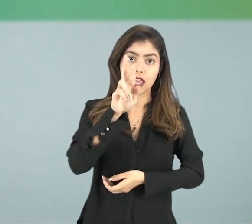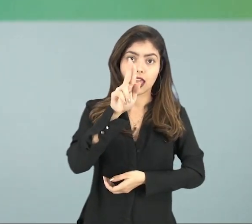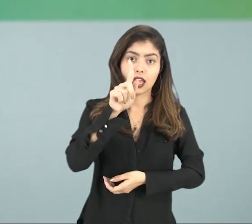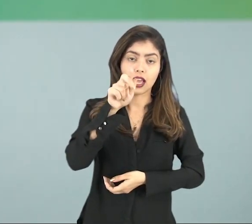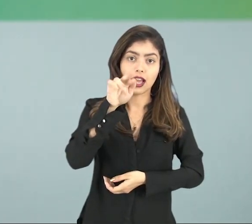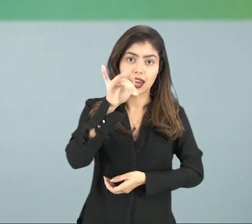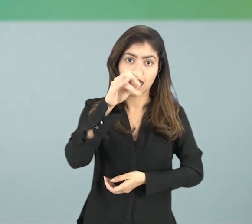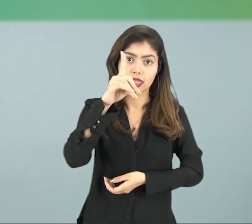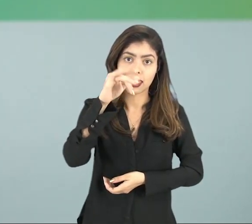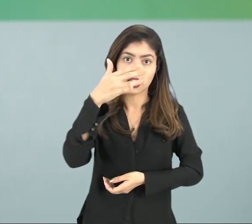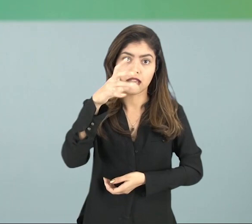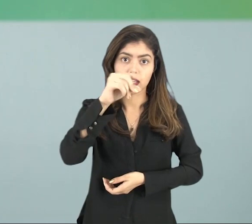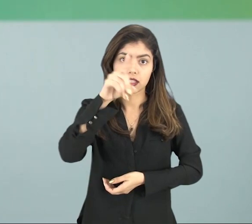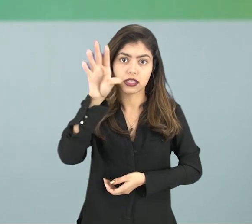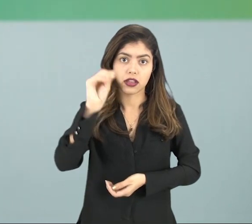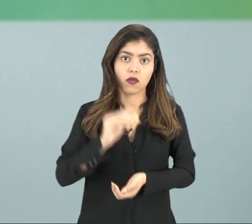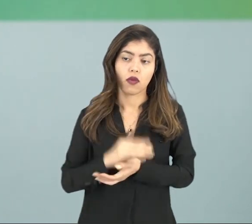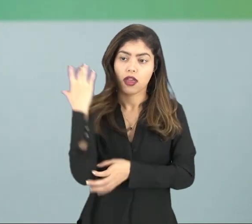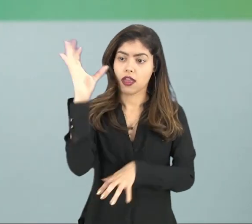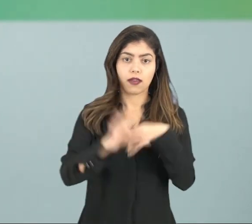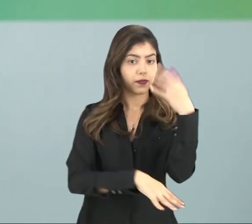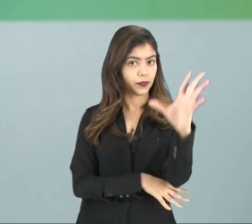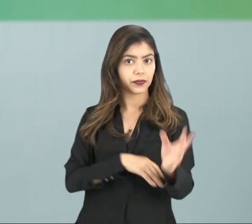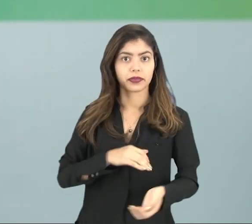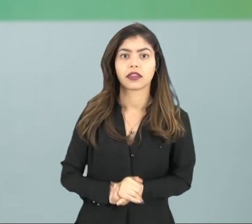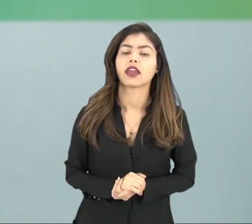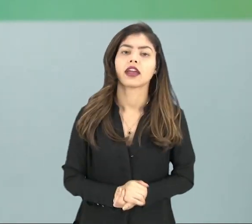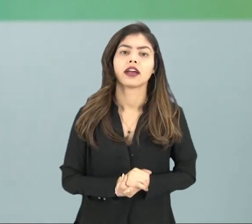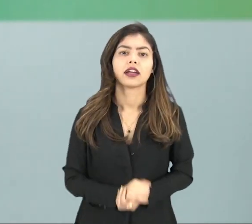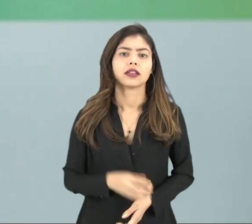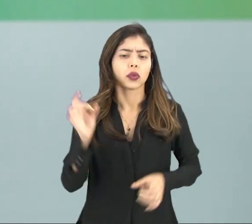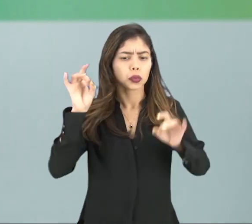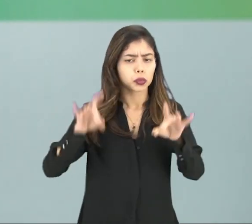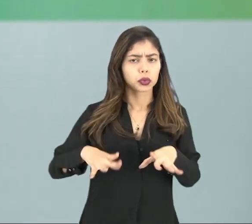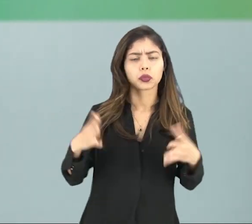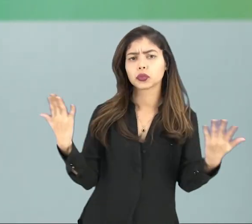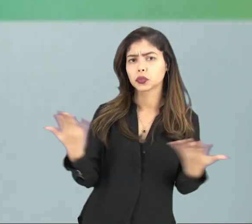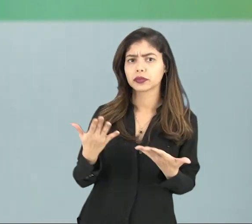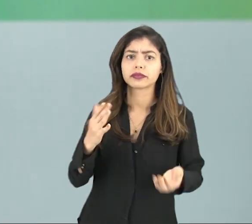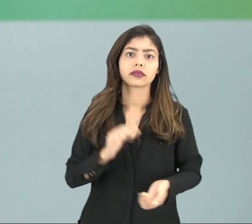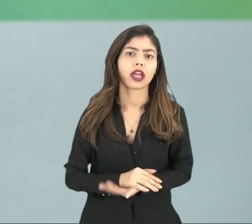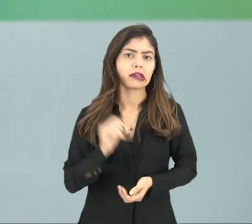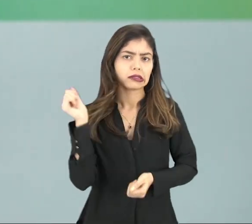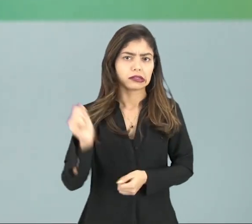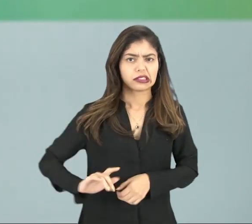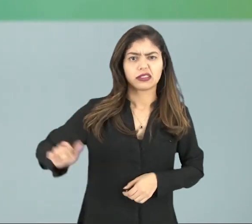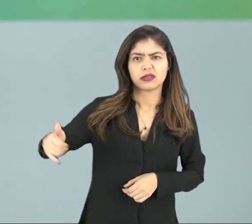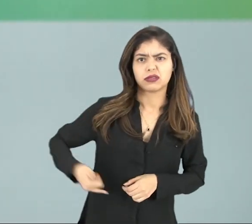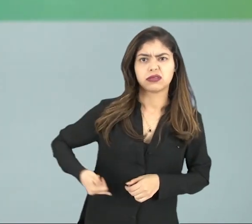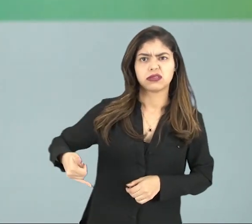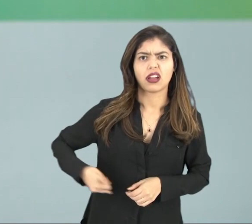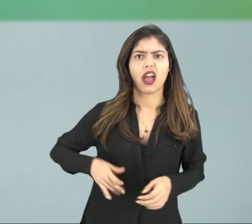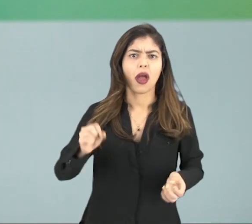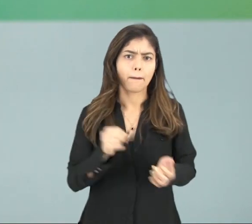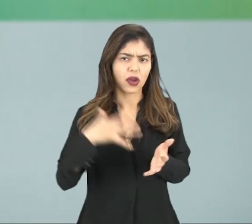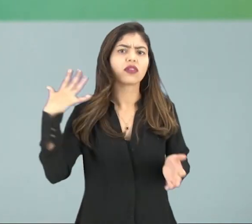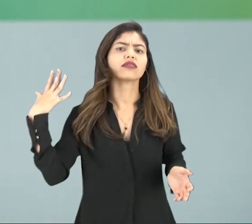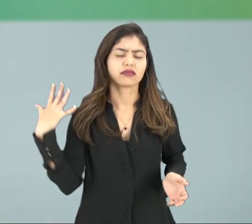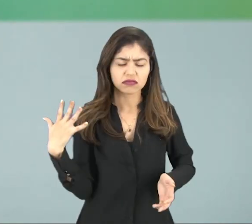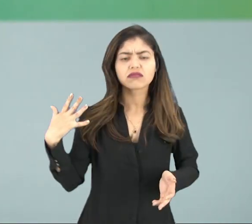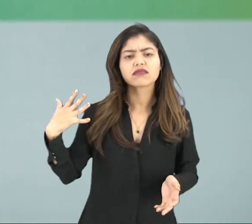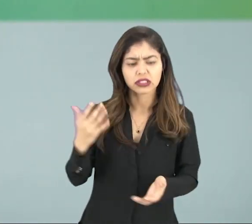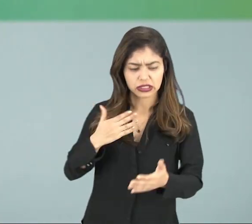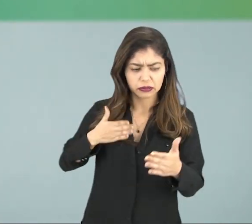ambiental. O meio ambiente, nesses últimos tempos, ele tem sofrido grandes impactos